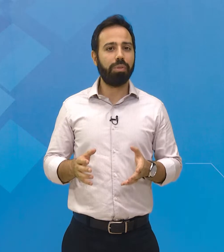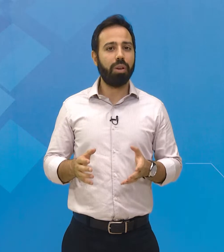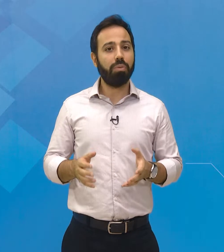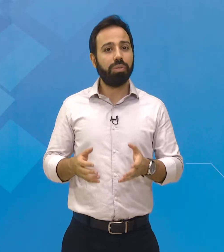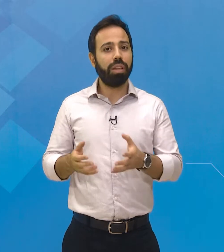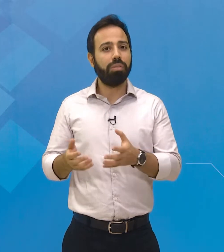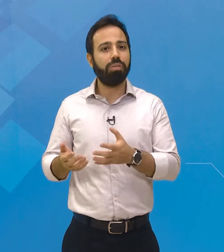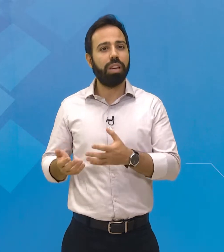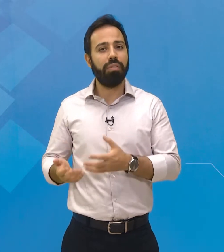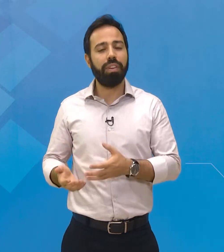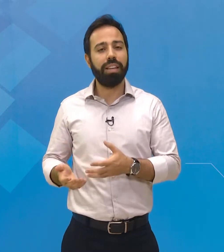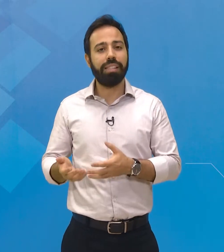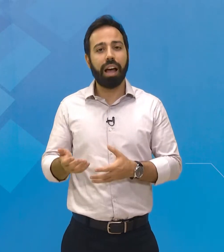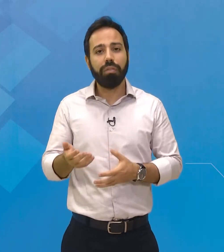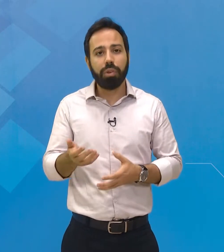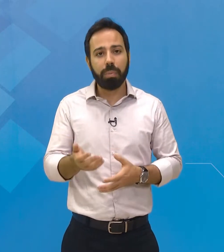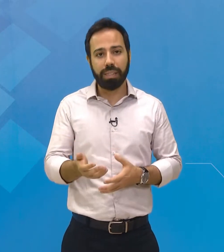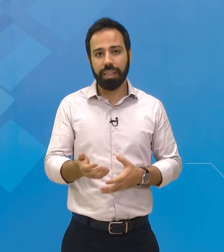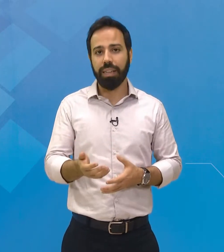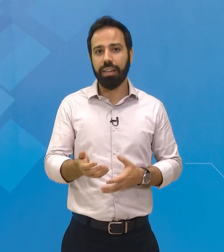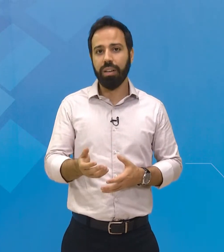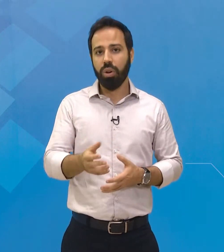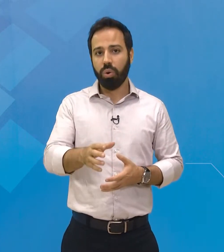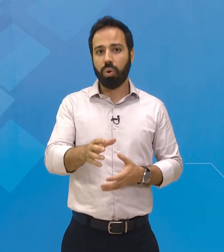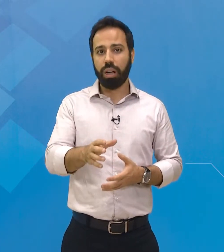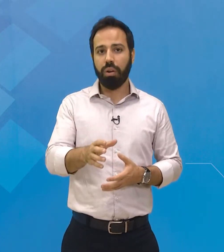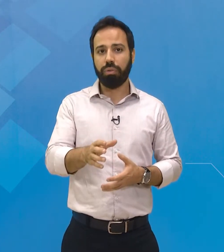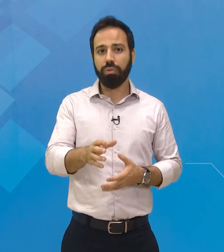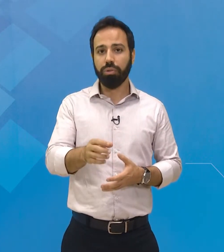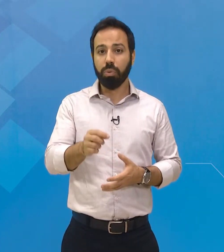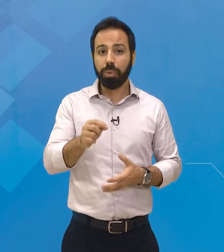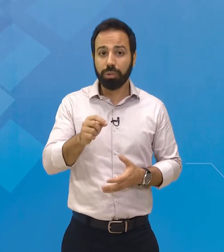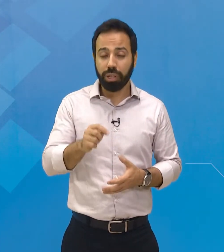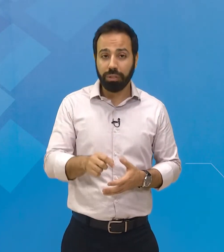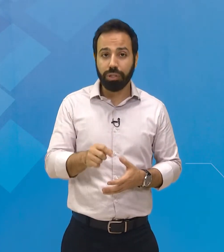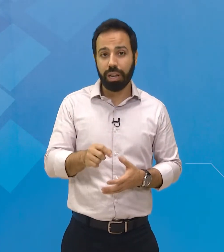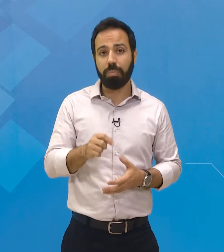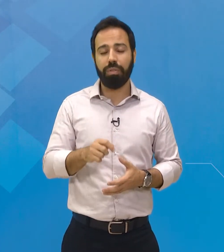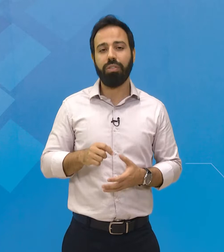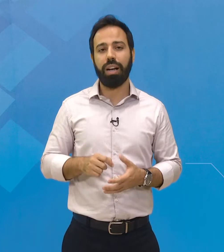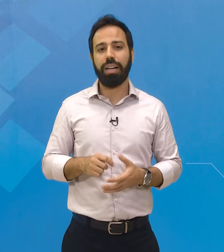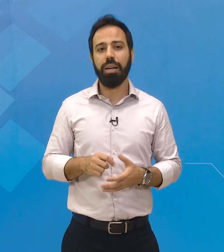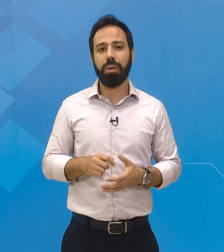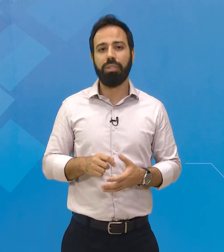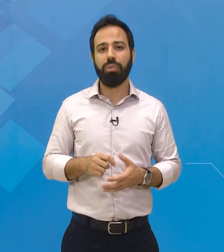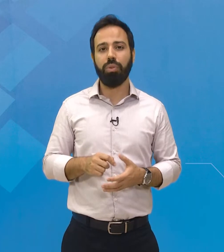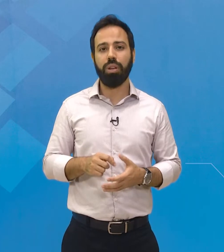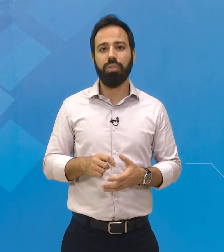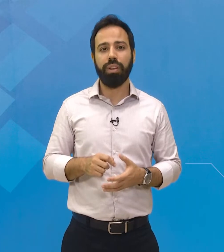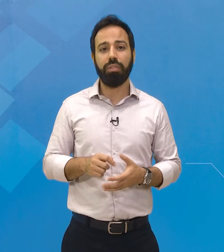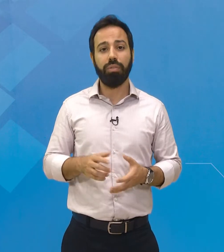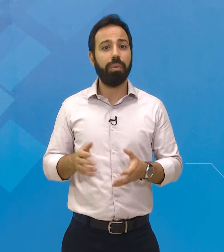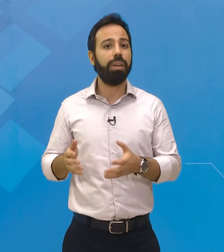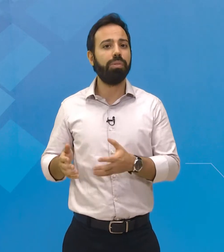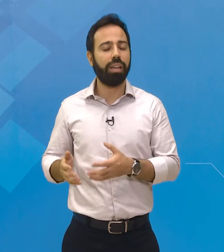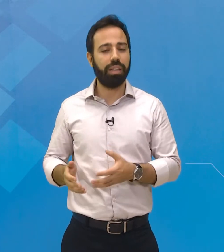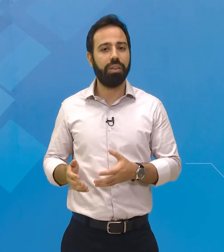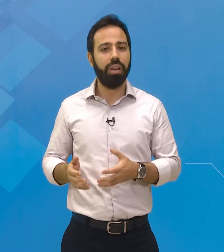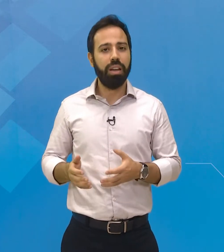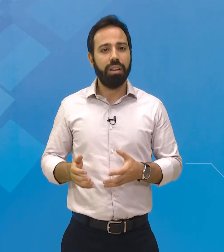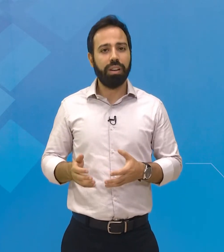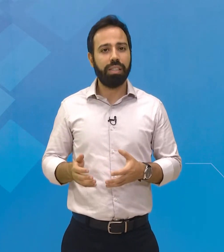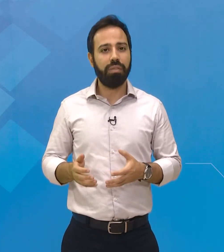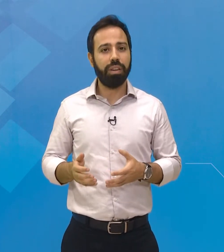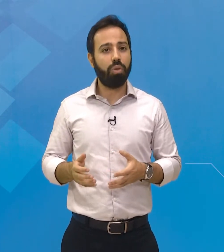dos Campos ganhou um centro de referência afro-brasileira. O local, fruto de um projeto de lei aprovado na Câmara, de autoria do vereador Fabião